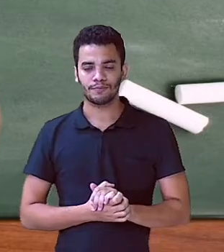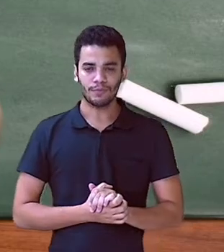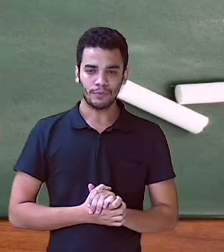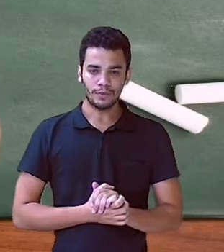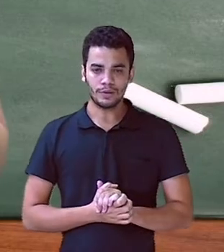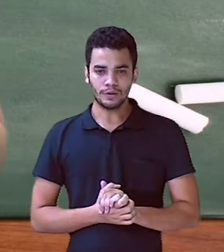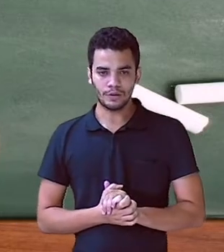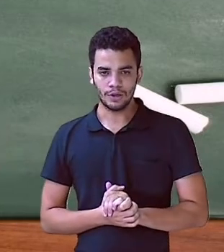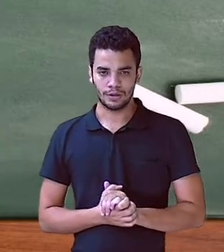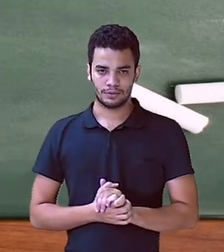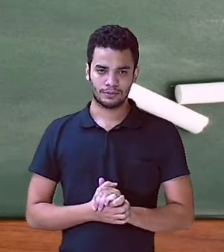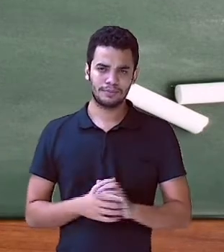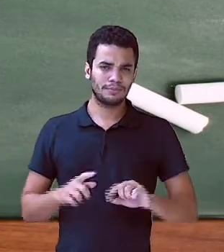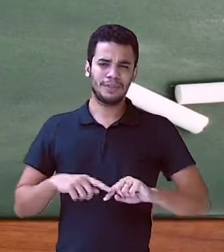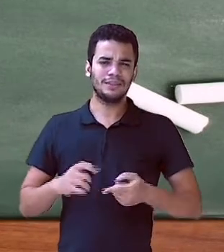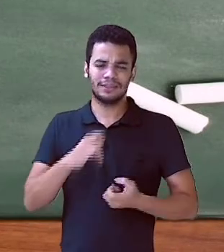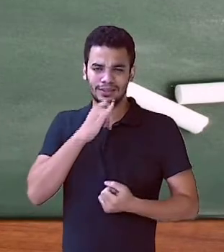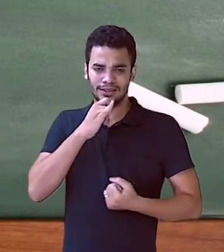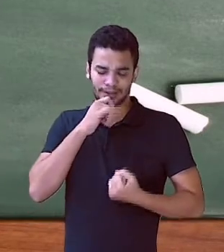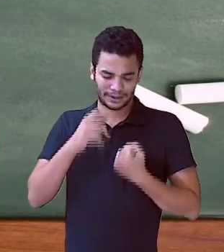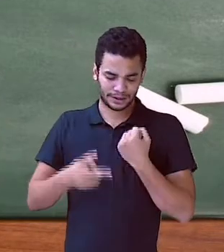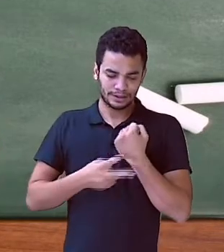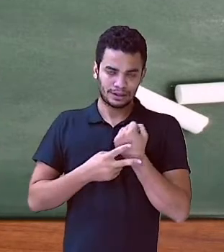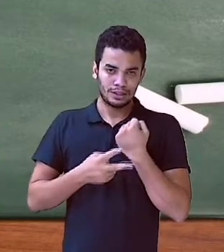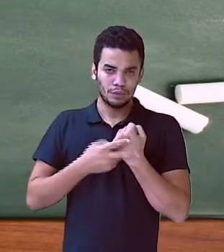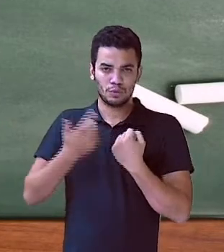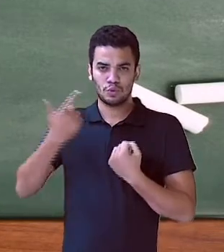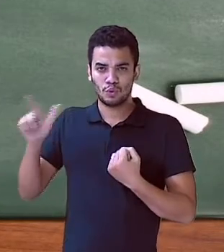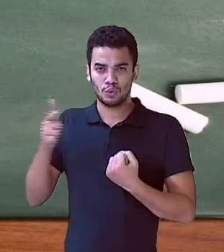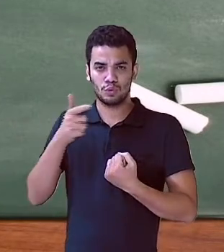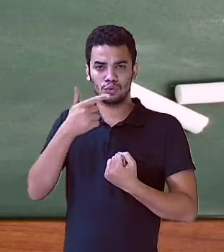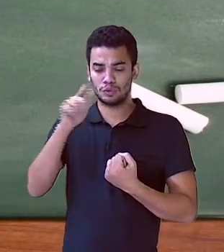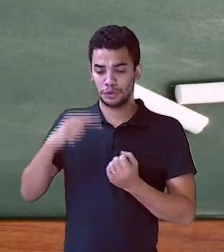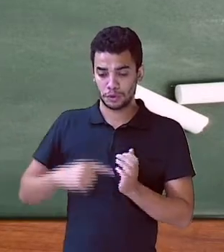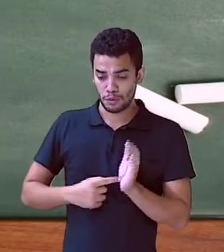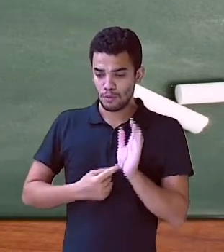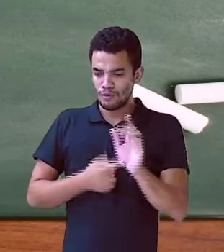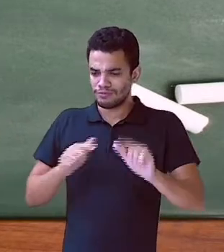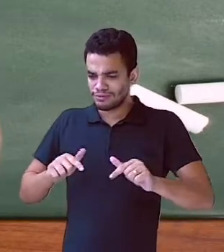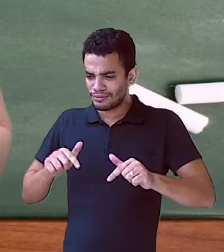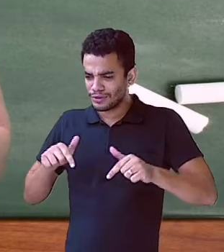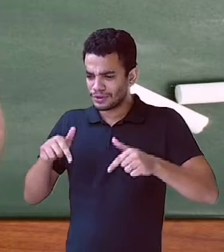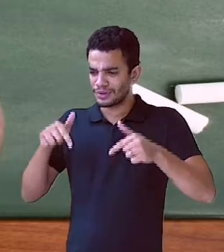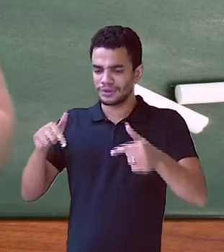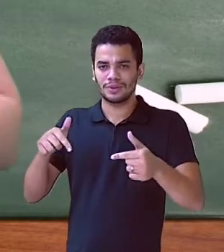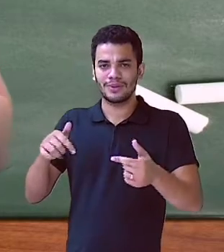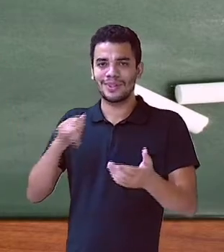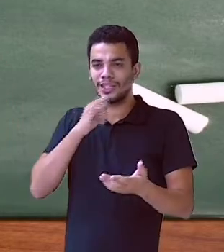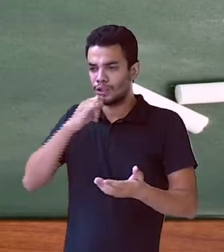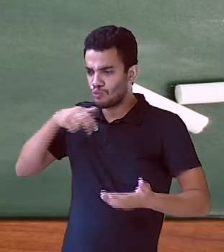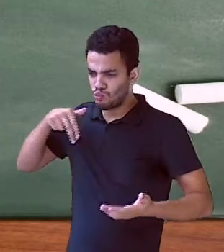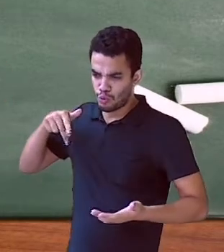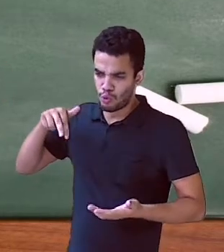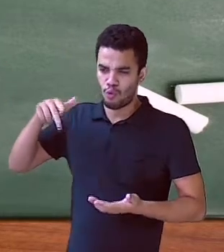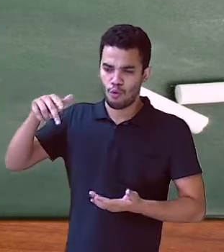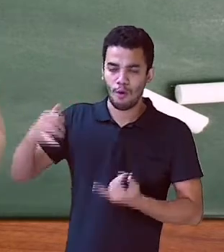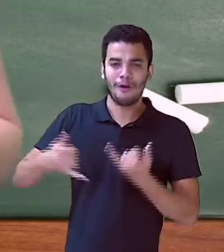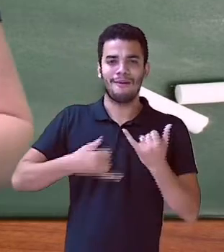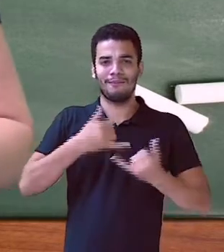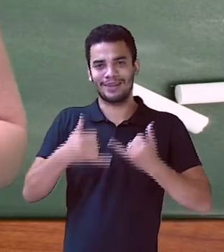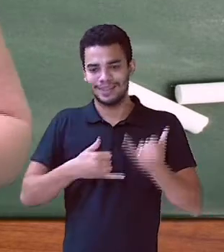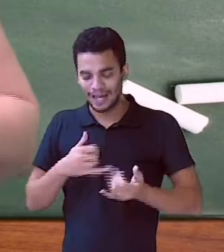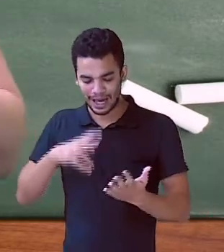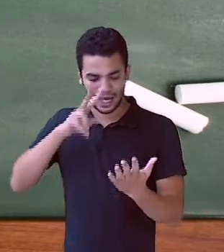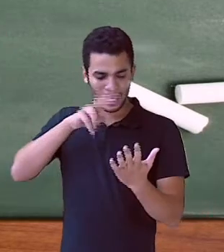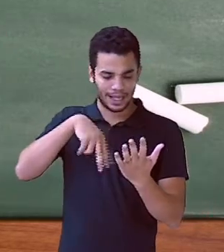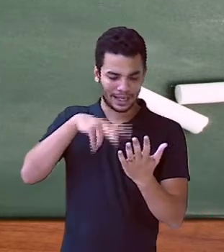Quais são, então, outros verbos, professoras, que indicam essa ação? Ah, são muitos. É o verbo correr, brincar, querer, ler,